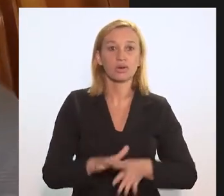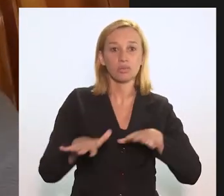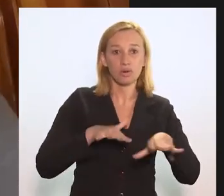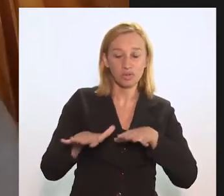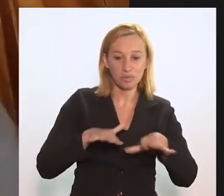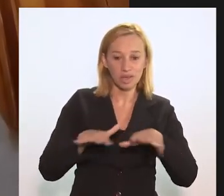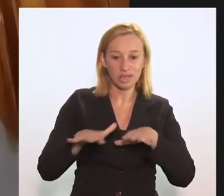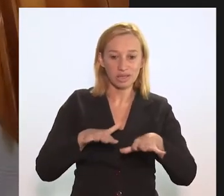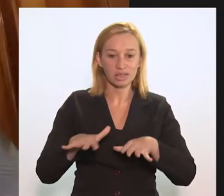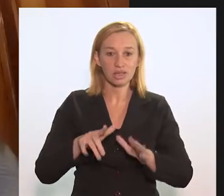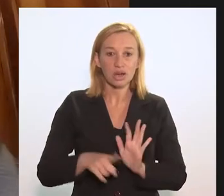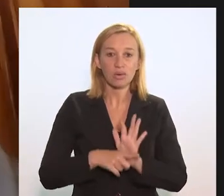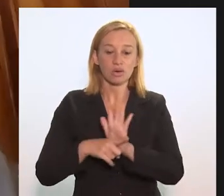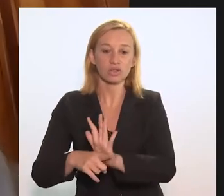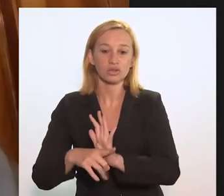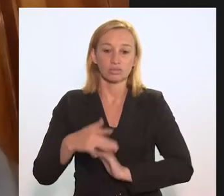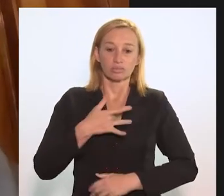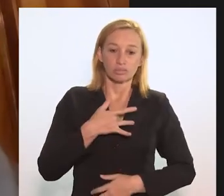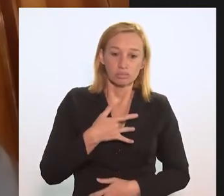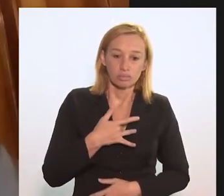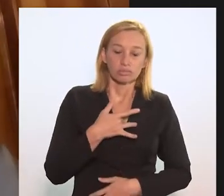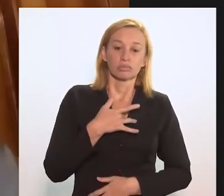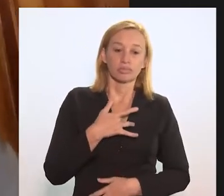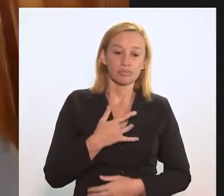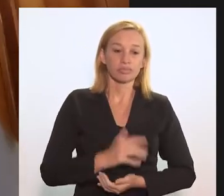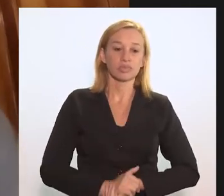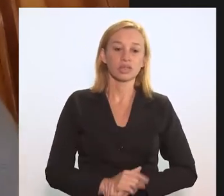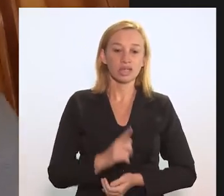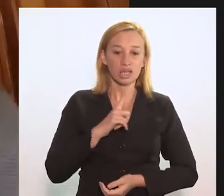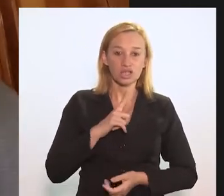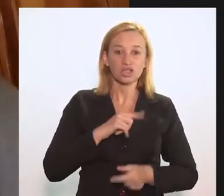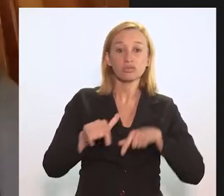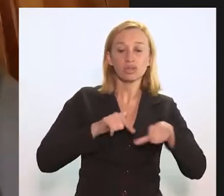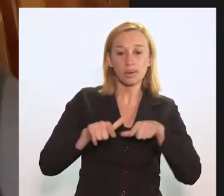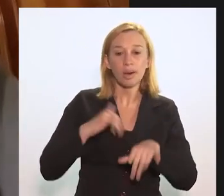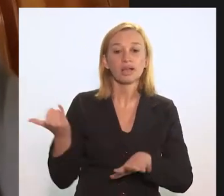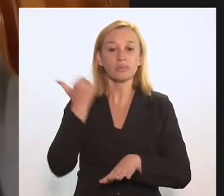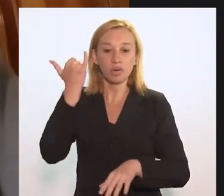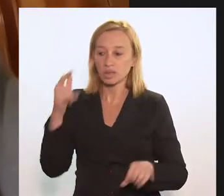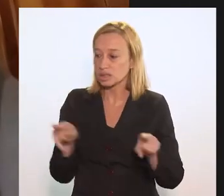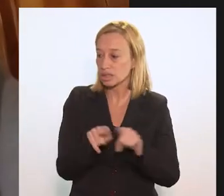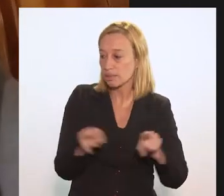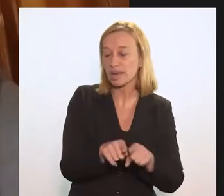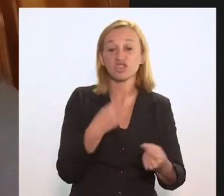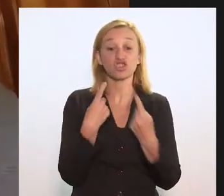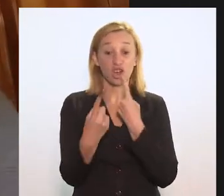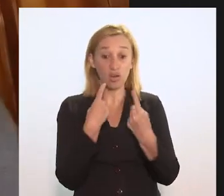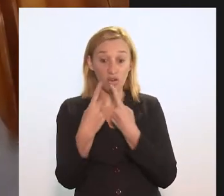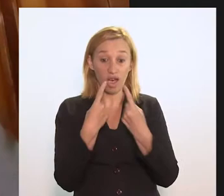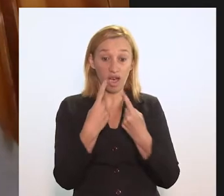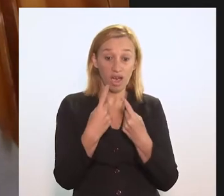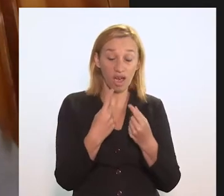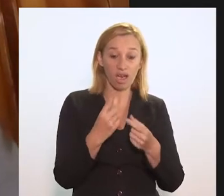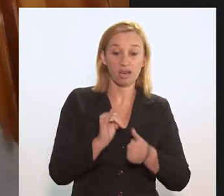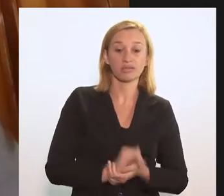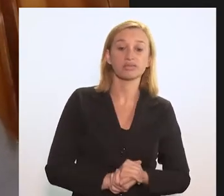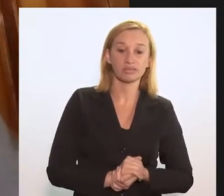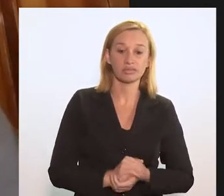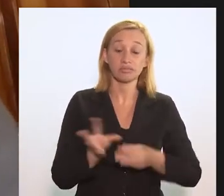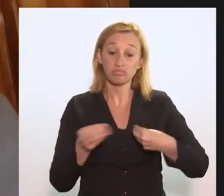movimento de luta com a tuberculose aqui no Estado, e que tem tido um papel importante também de dialogar, de articular,